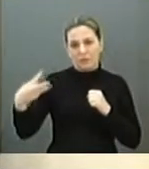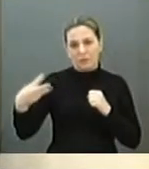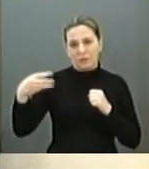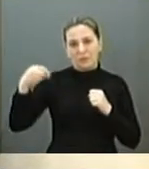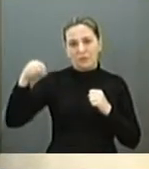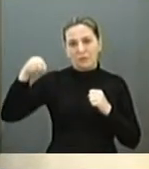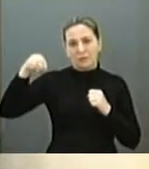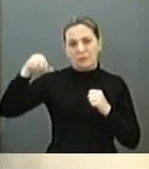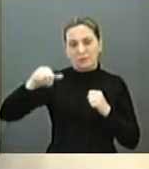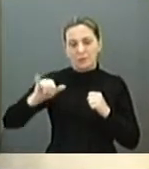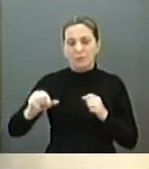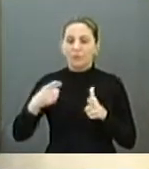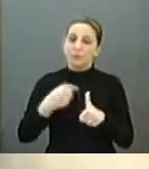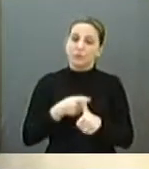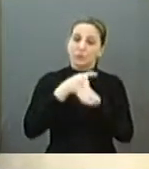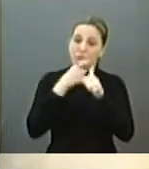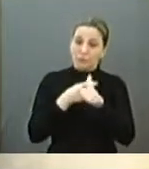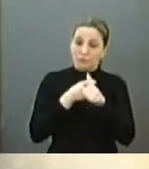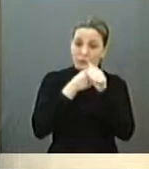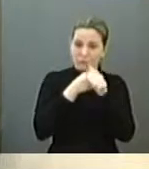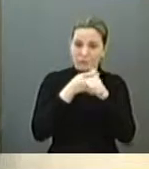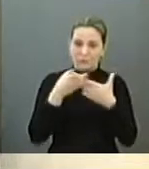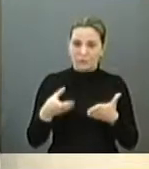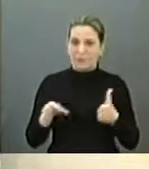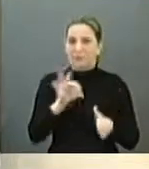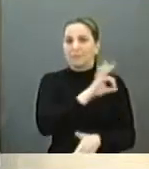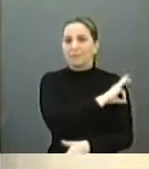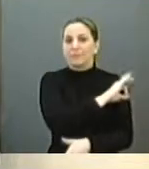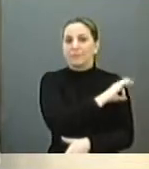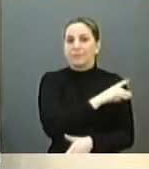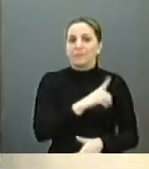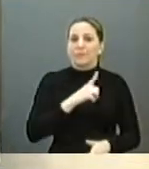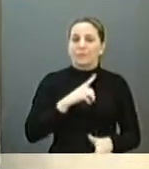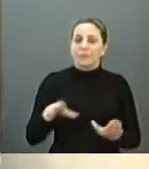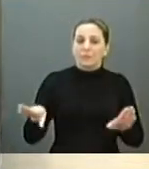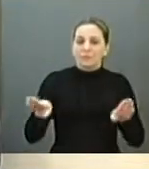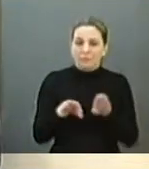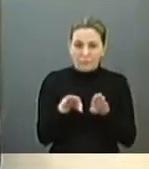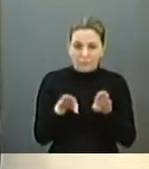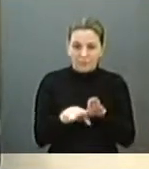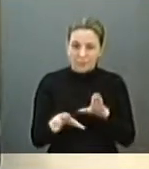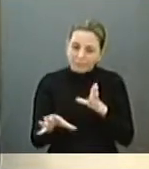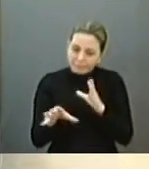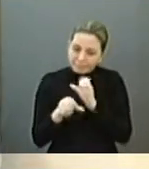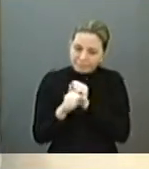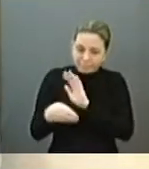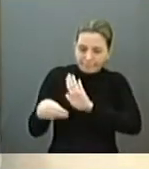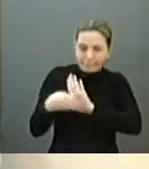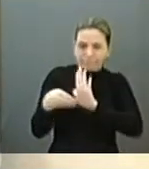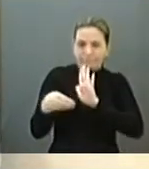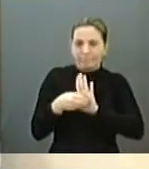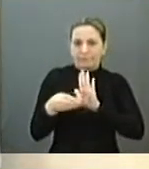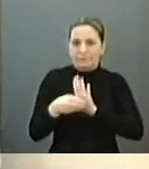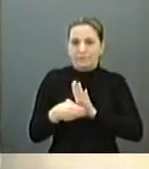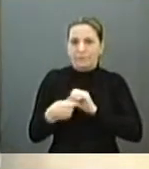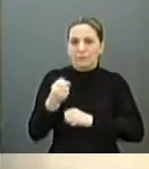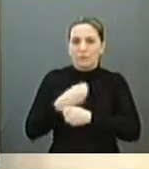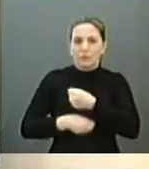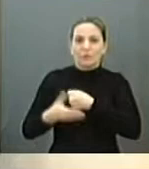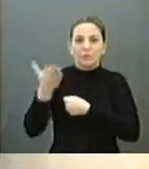dívida. E a prefeitura tem também acumulado, no ano passado,